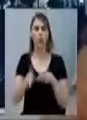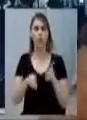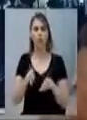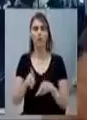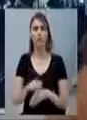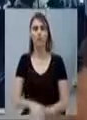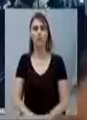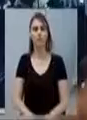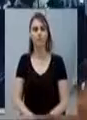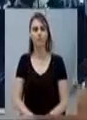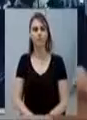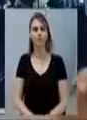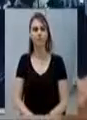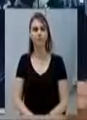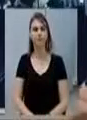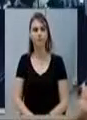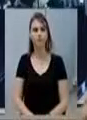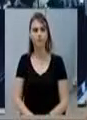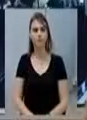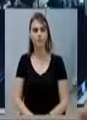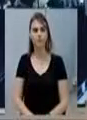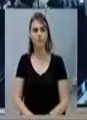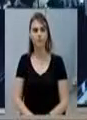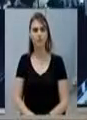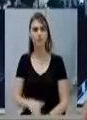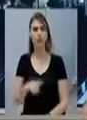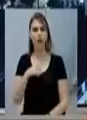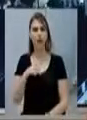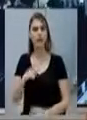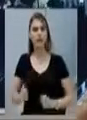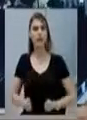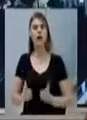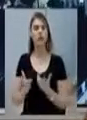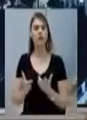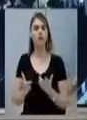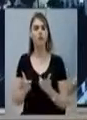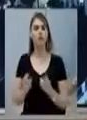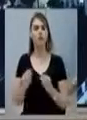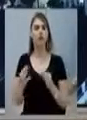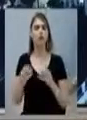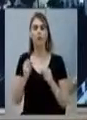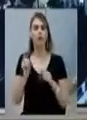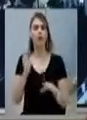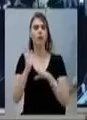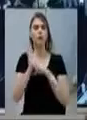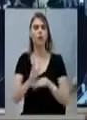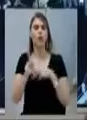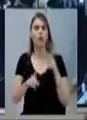e assim, tem um gasto. Todo o benefício à nossa população tem um gasto.